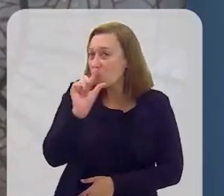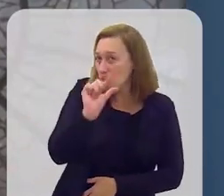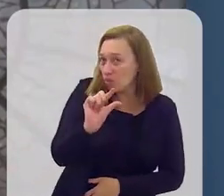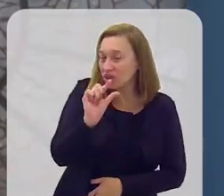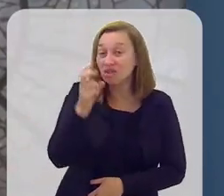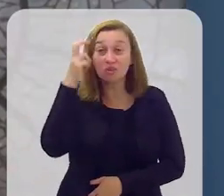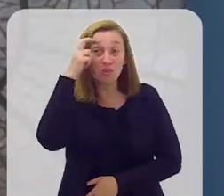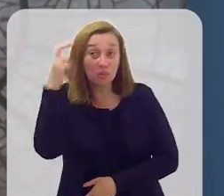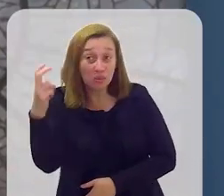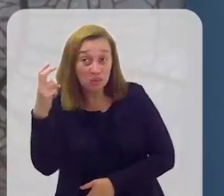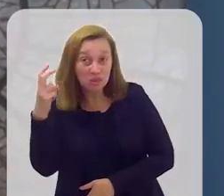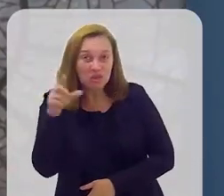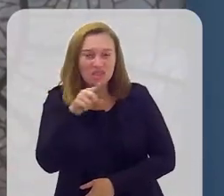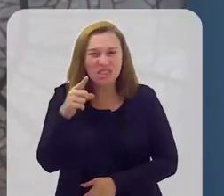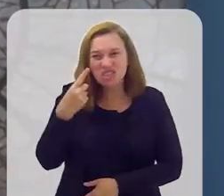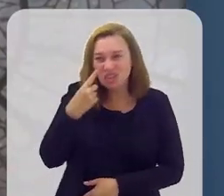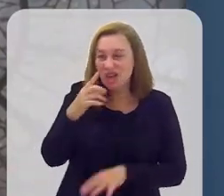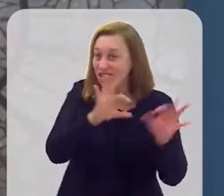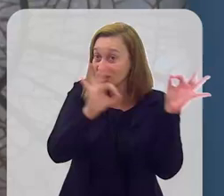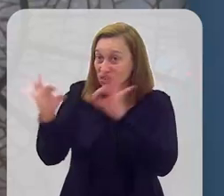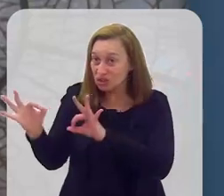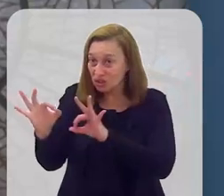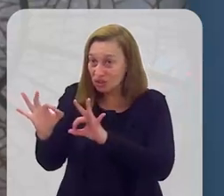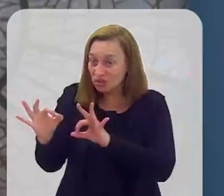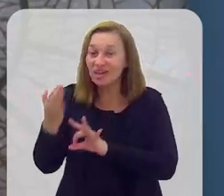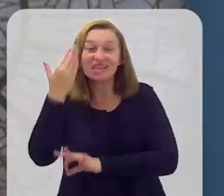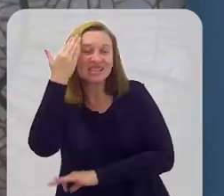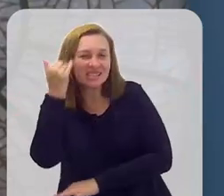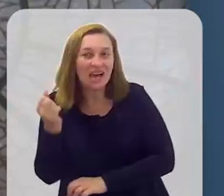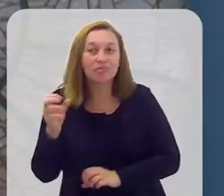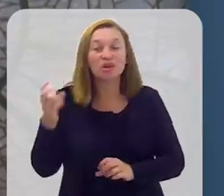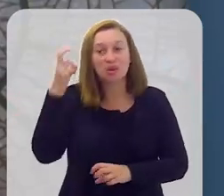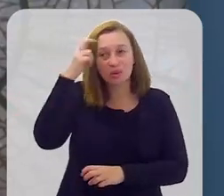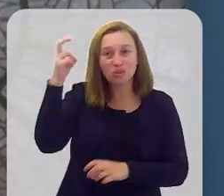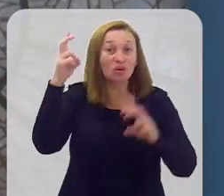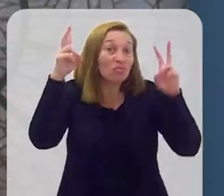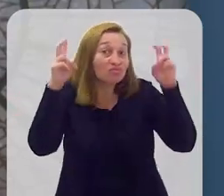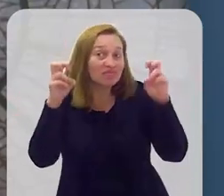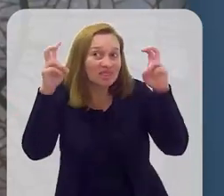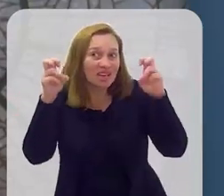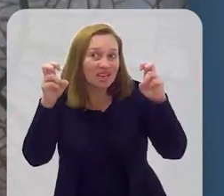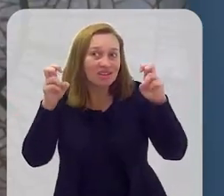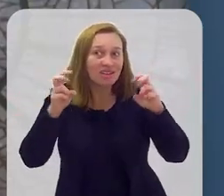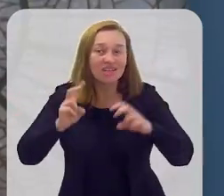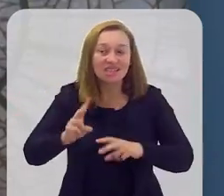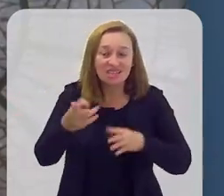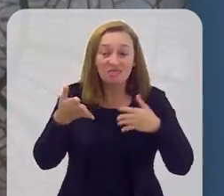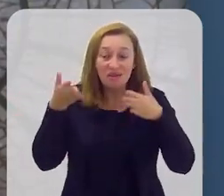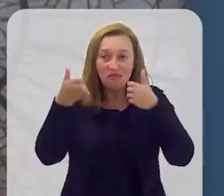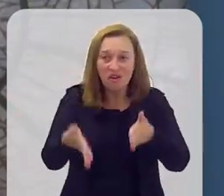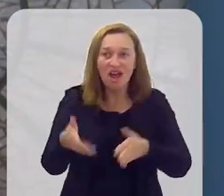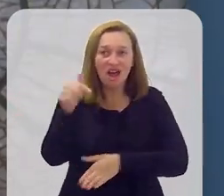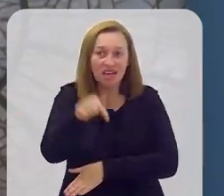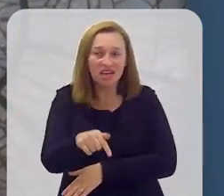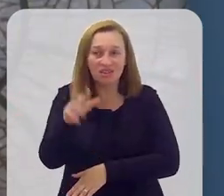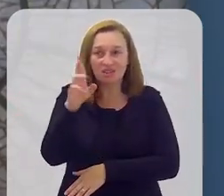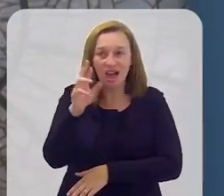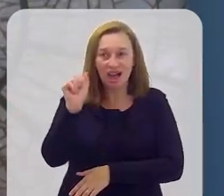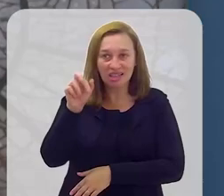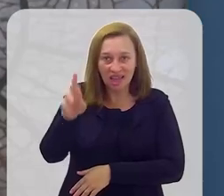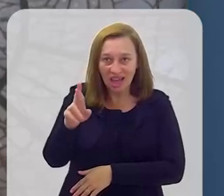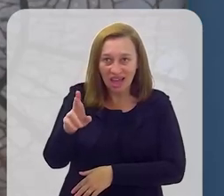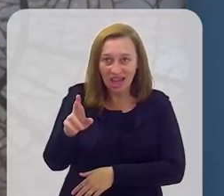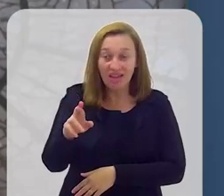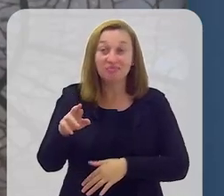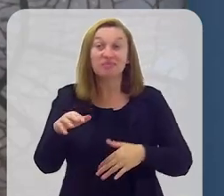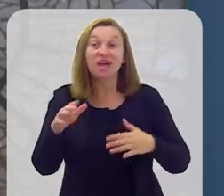falou um pouco sobre cultura. Se você já assistiu o programa, sabe que cultura é um dos temas que a gente sempre vai focar aqui no nosso Radar